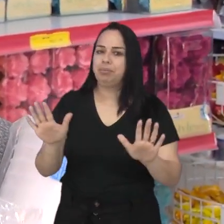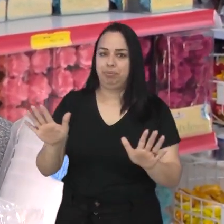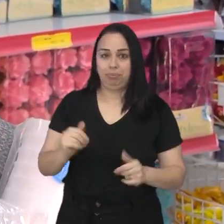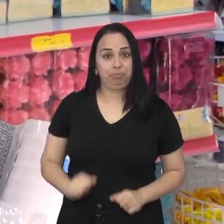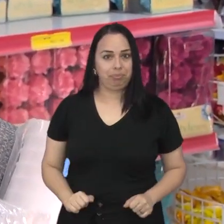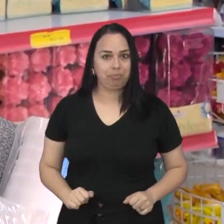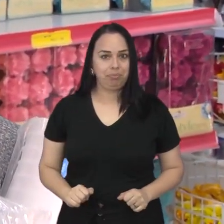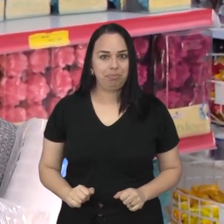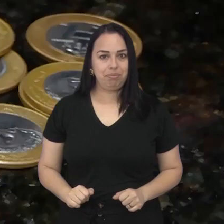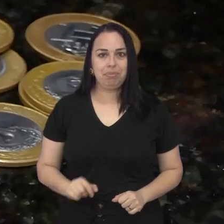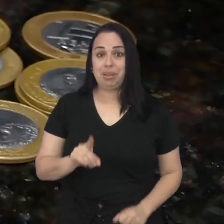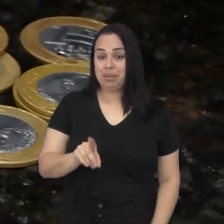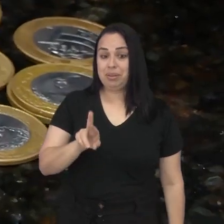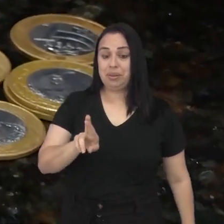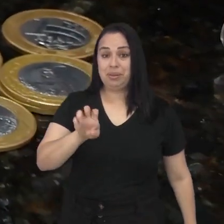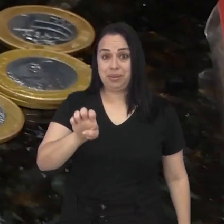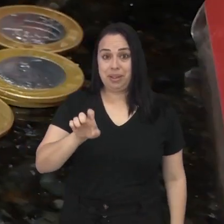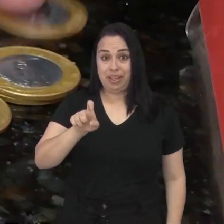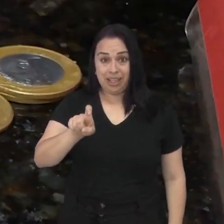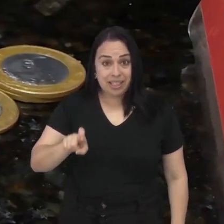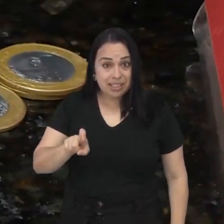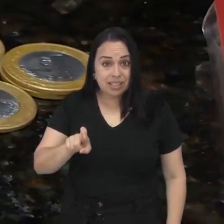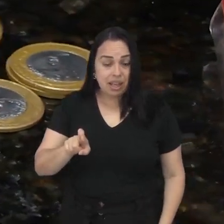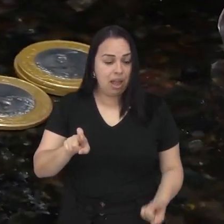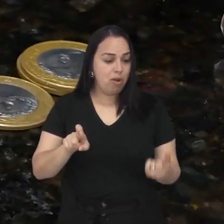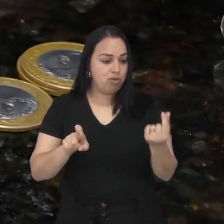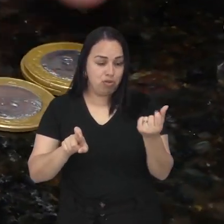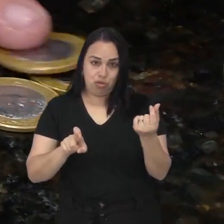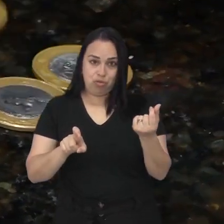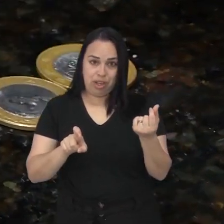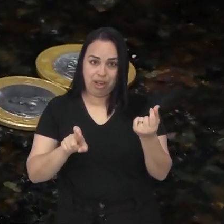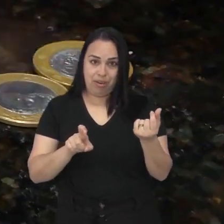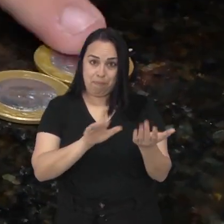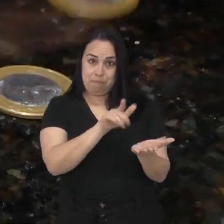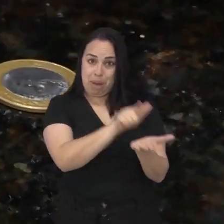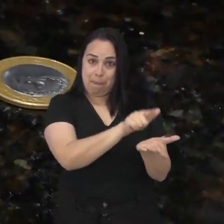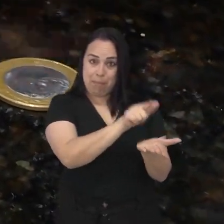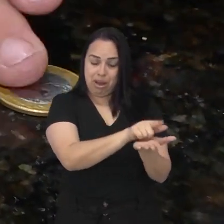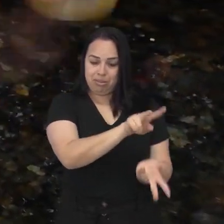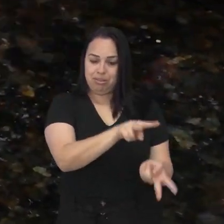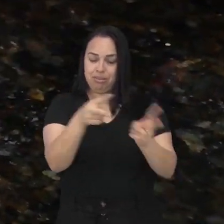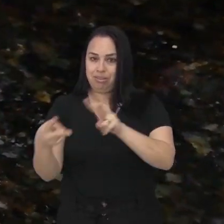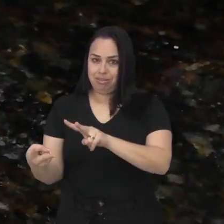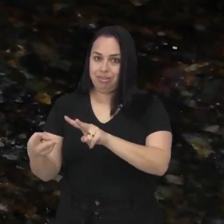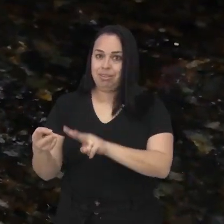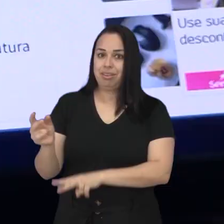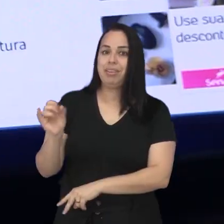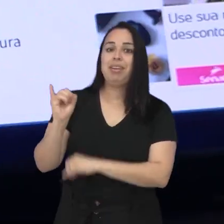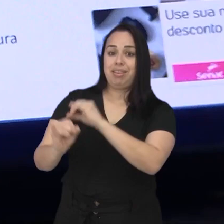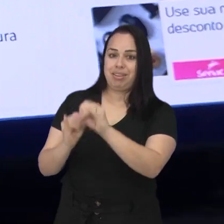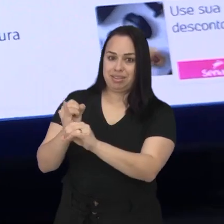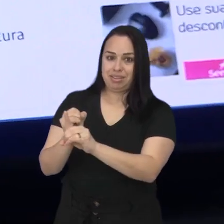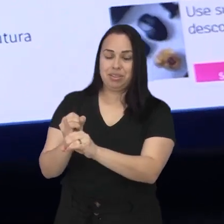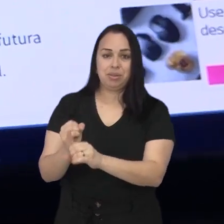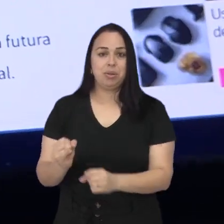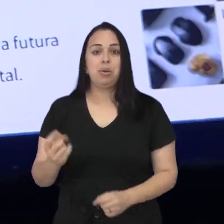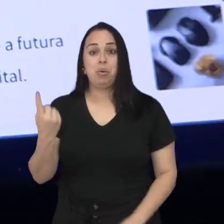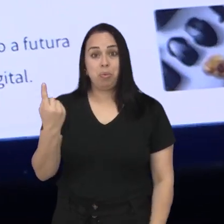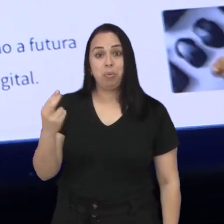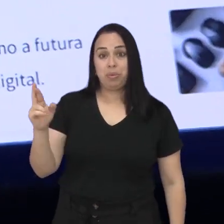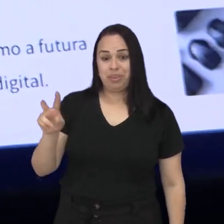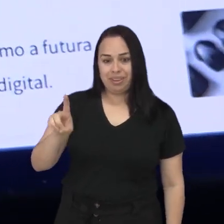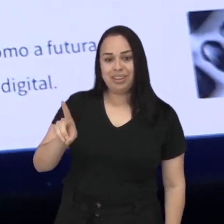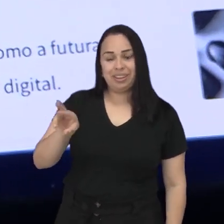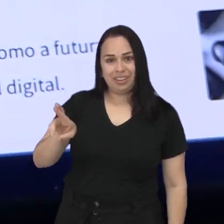vai funcionar? Não. O DREX é uma apresentação virtual do real que a gente já conhece. Ele terá o mesmo